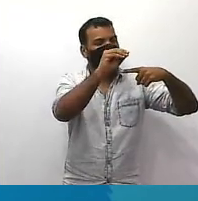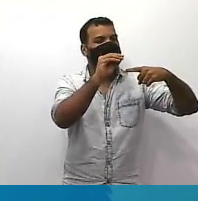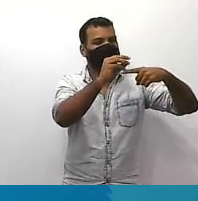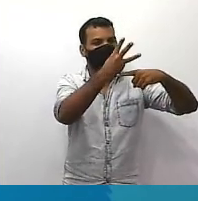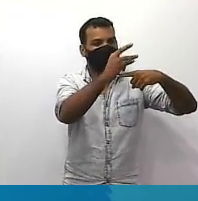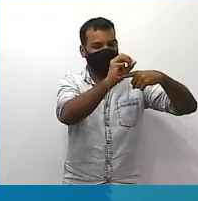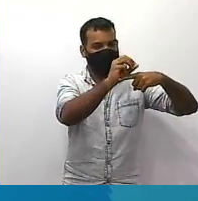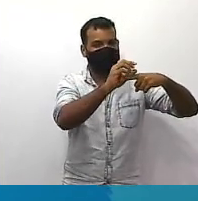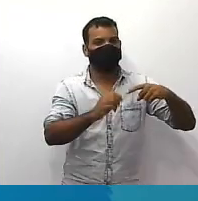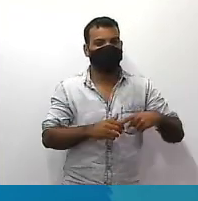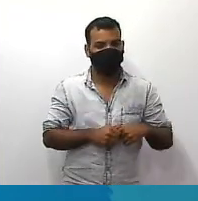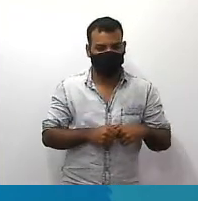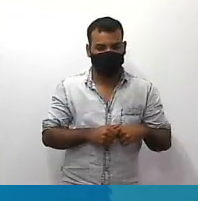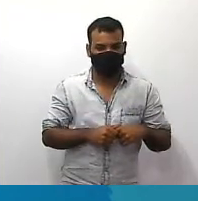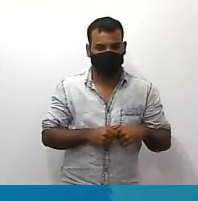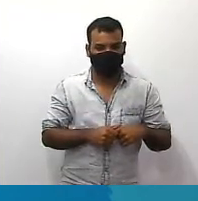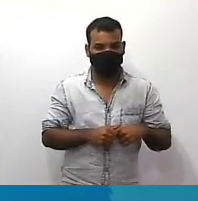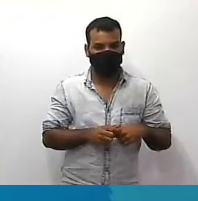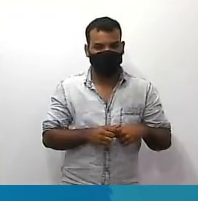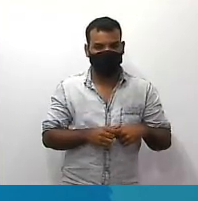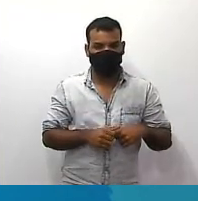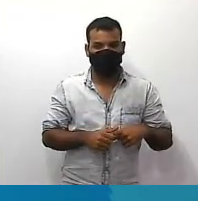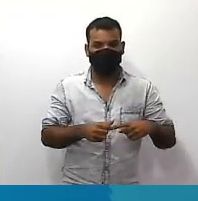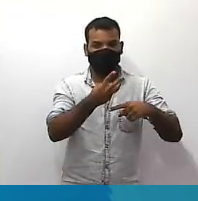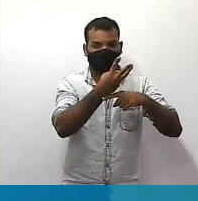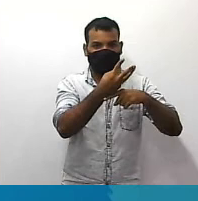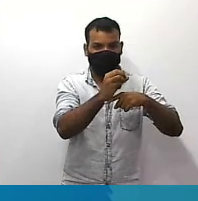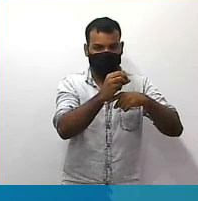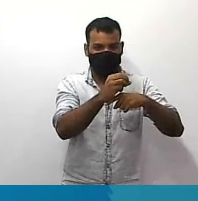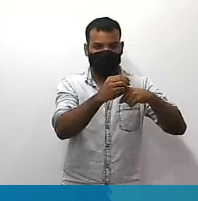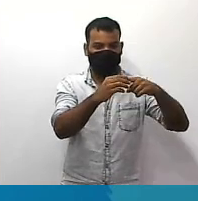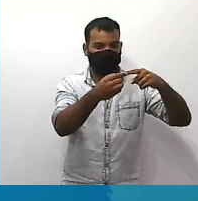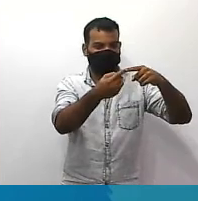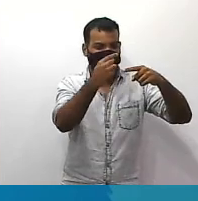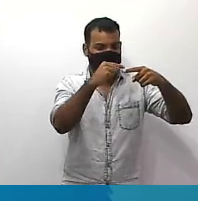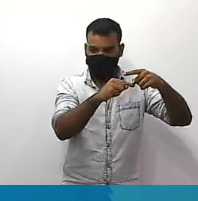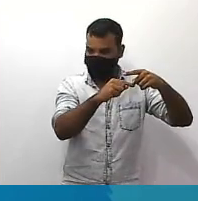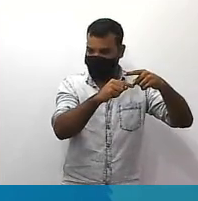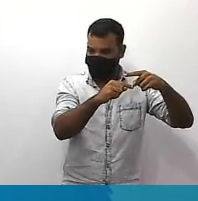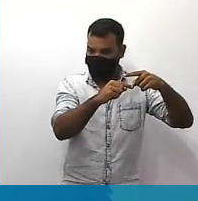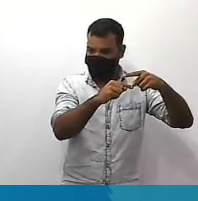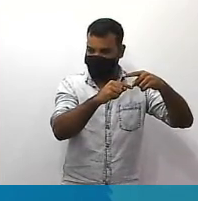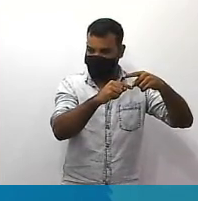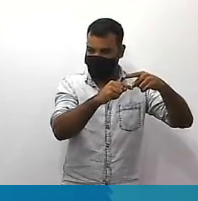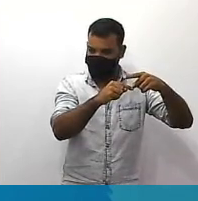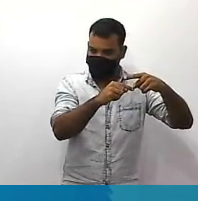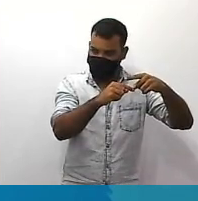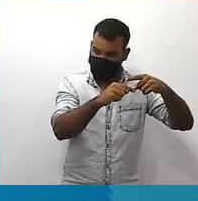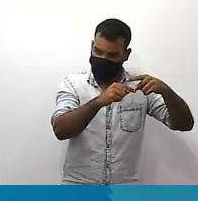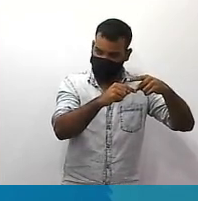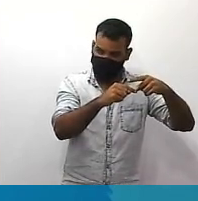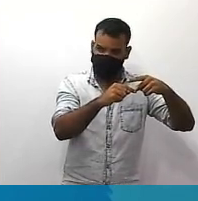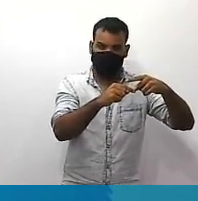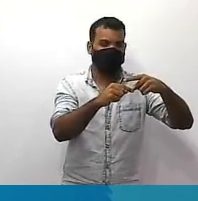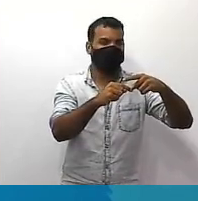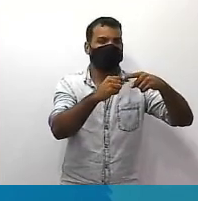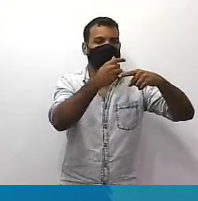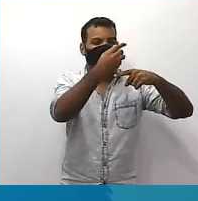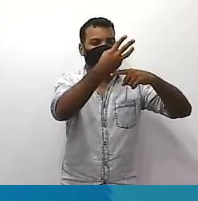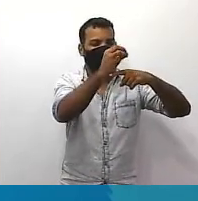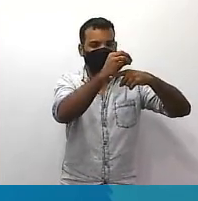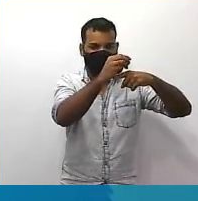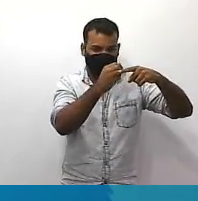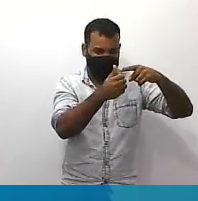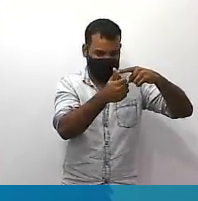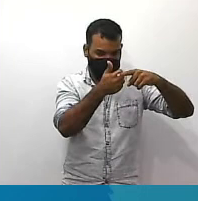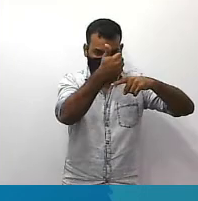e o que ele trabalhou a mais vai ficar no numerador ok então vai ficar 12 por